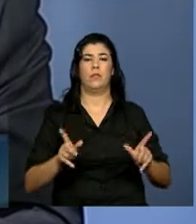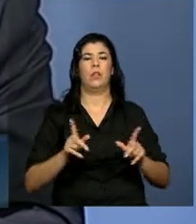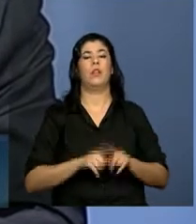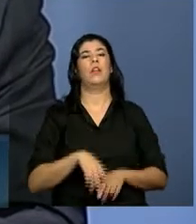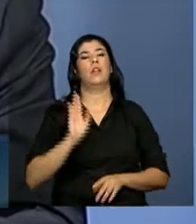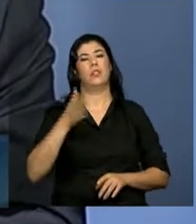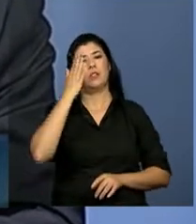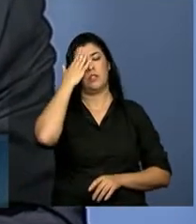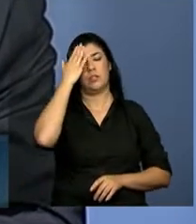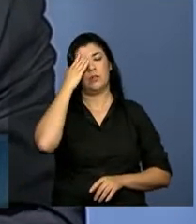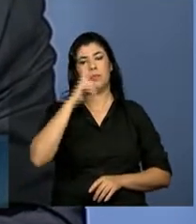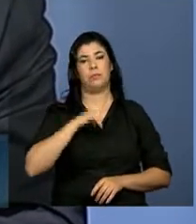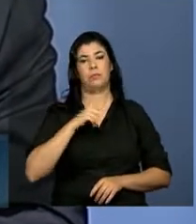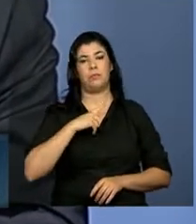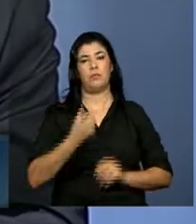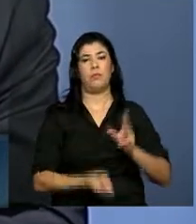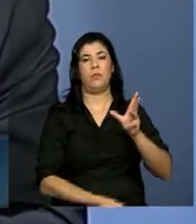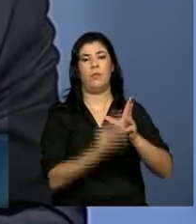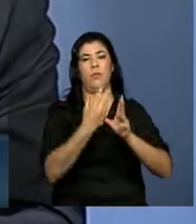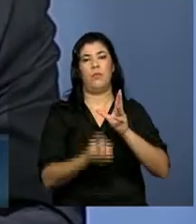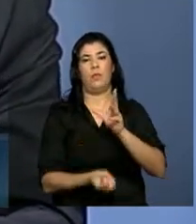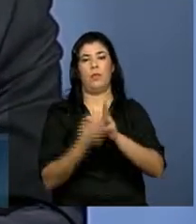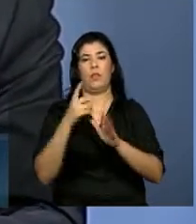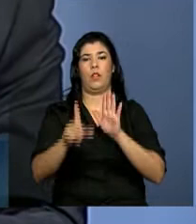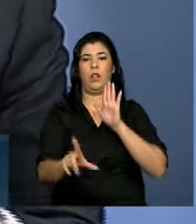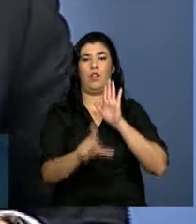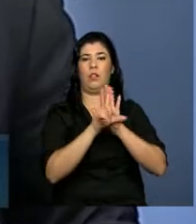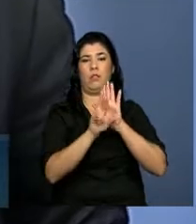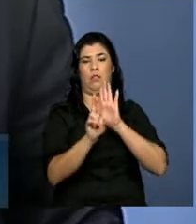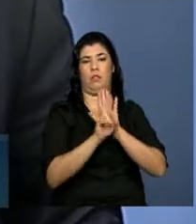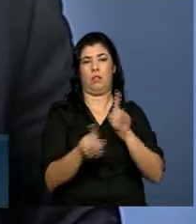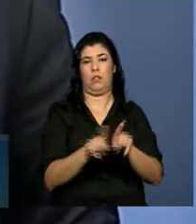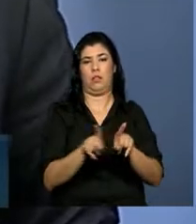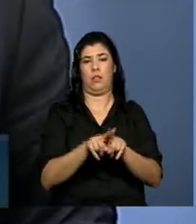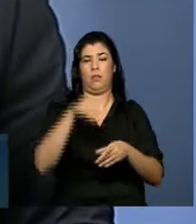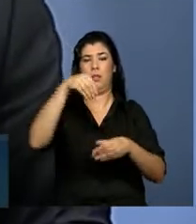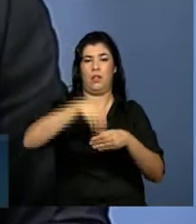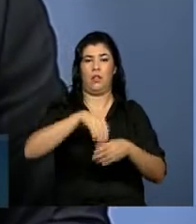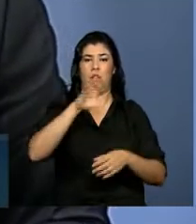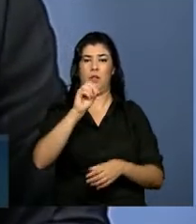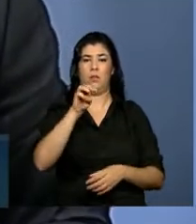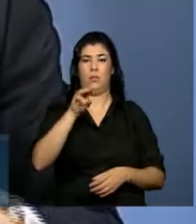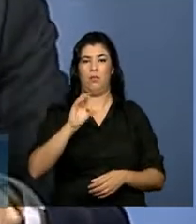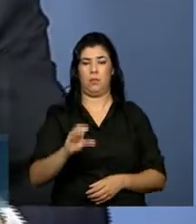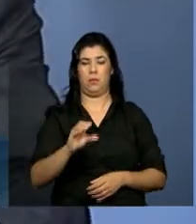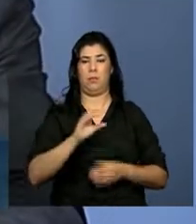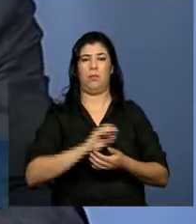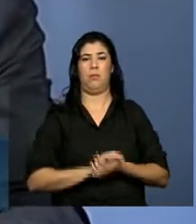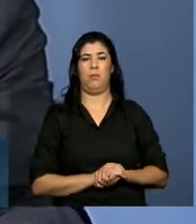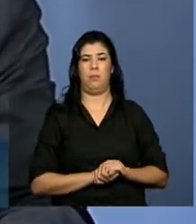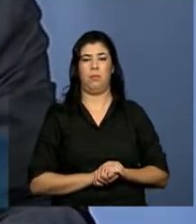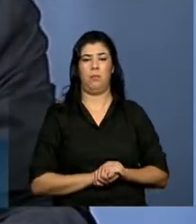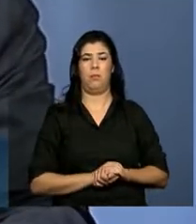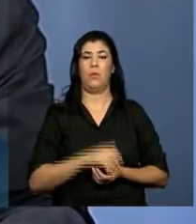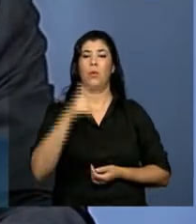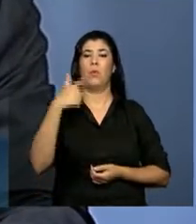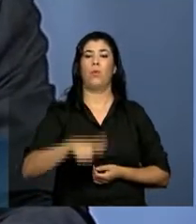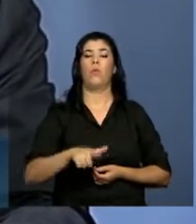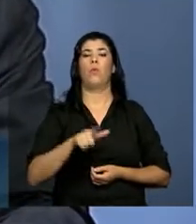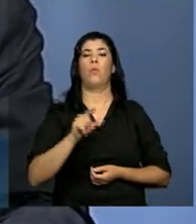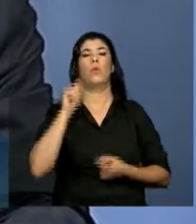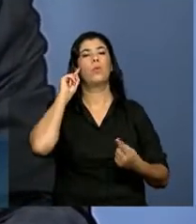acredita à existência das regras e à função de monitoramento da Organização Mundial do Comércio. O outro